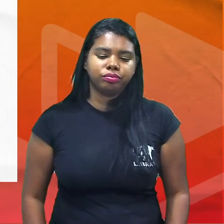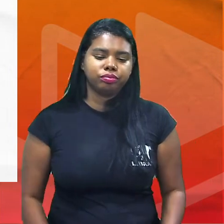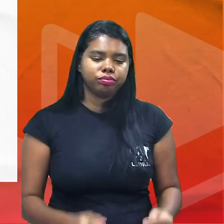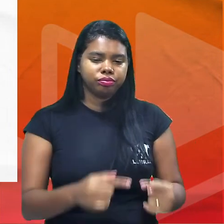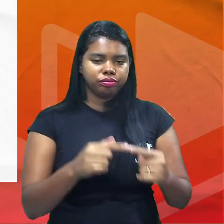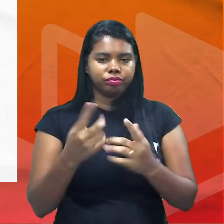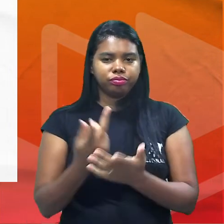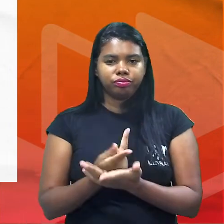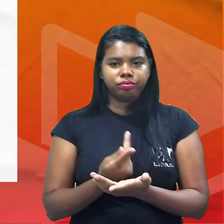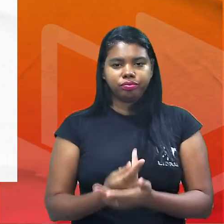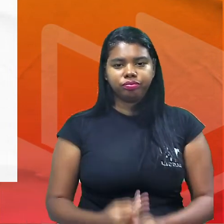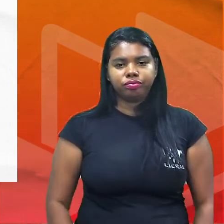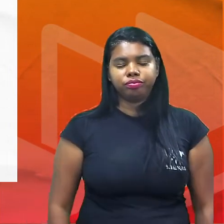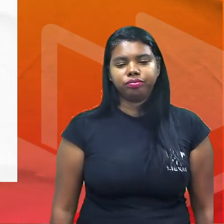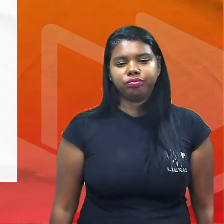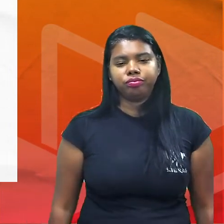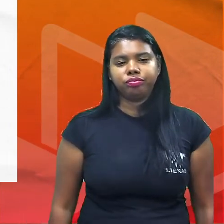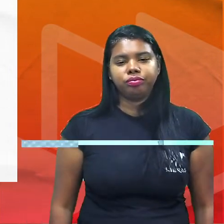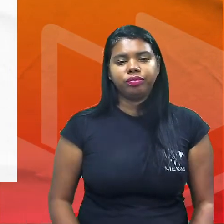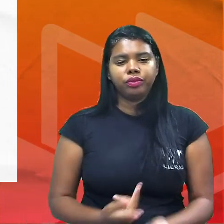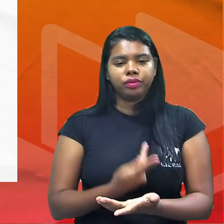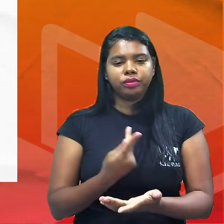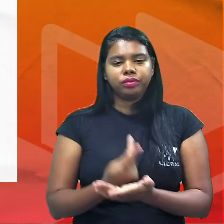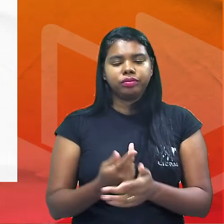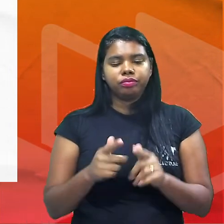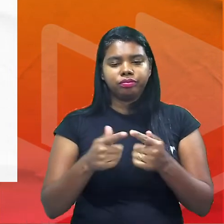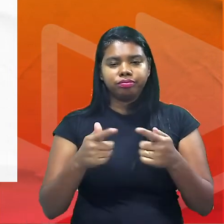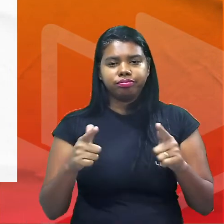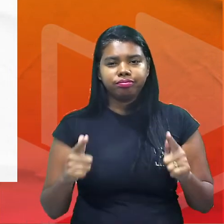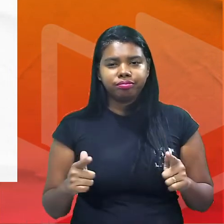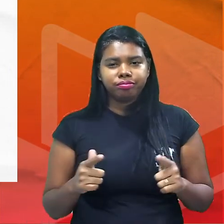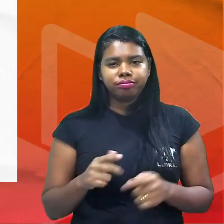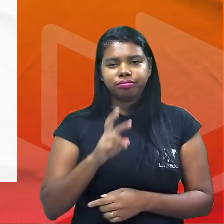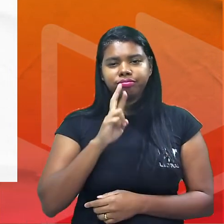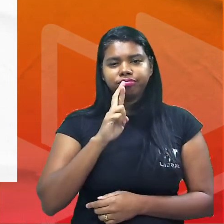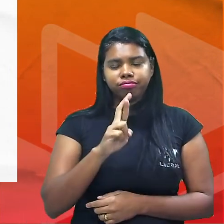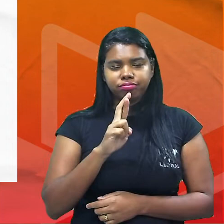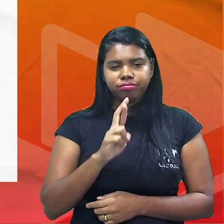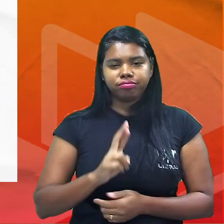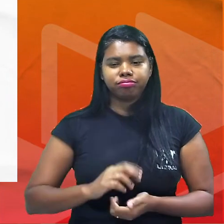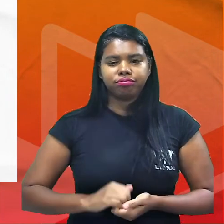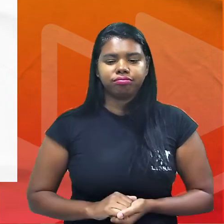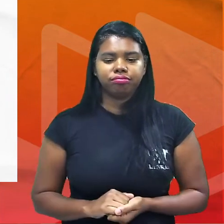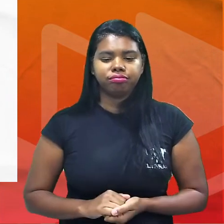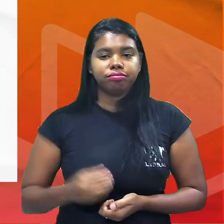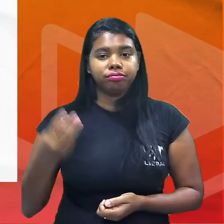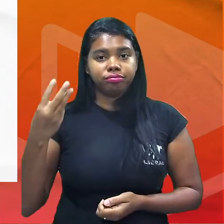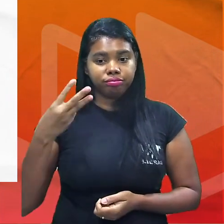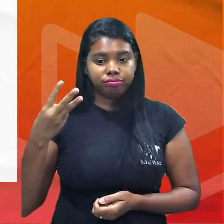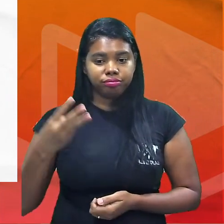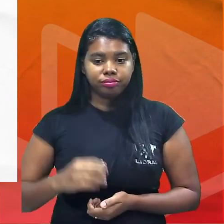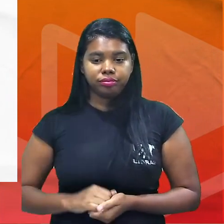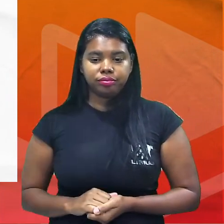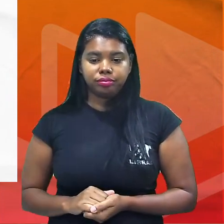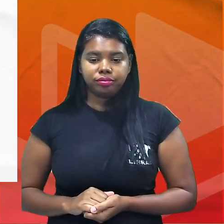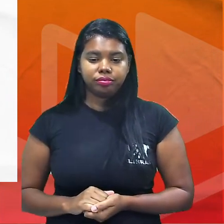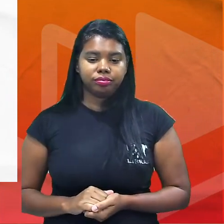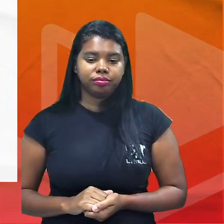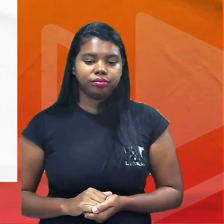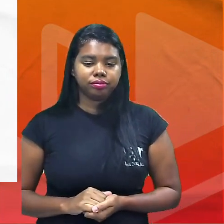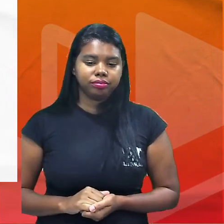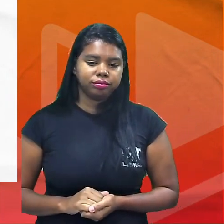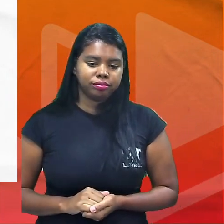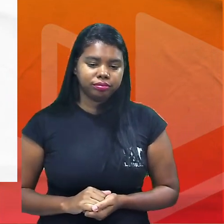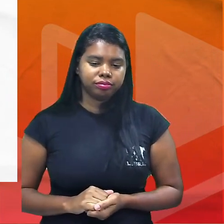falha a erro gramatical de concordância a resposta o item 3 resposta